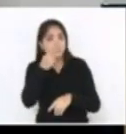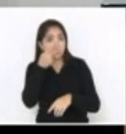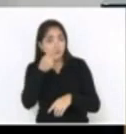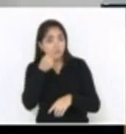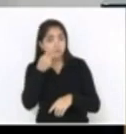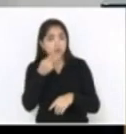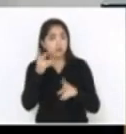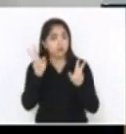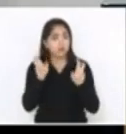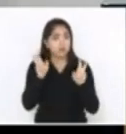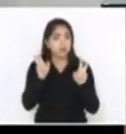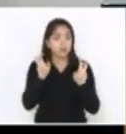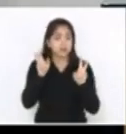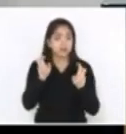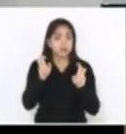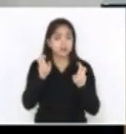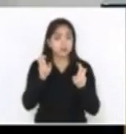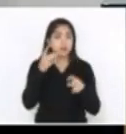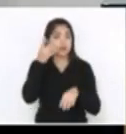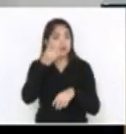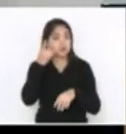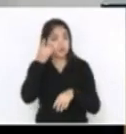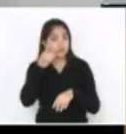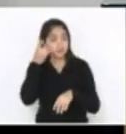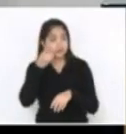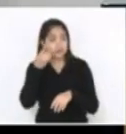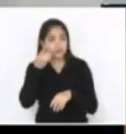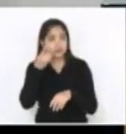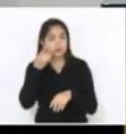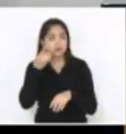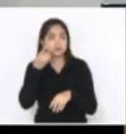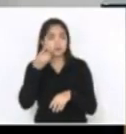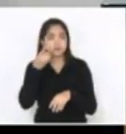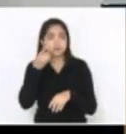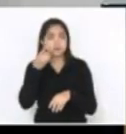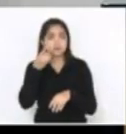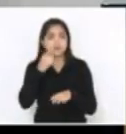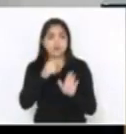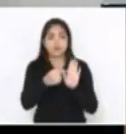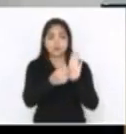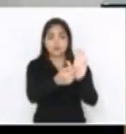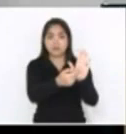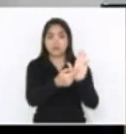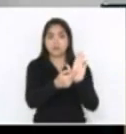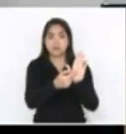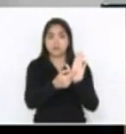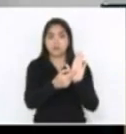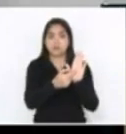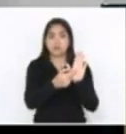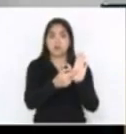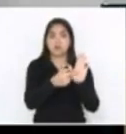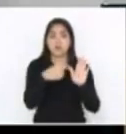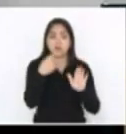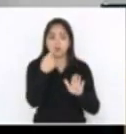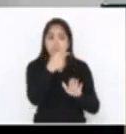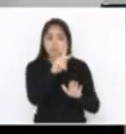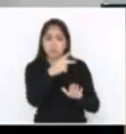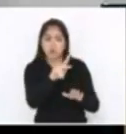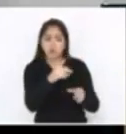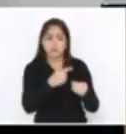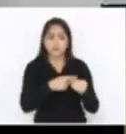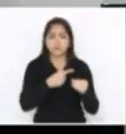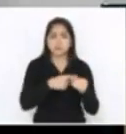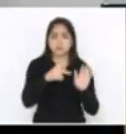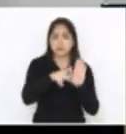a que os deputados vão fazer as indicações só para as suas regiões. Eu tenho uma